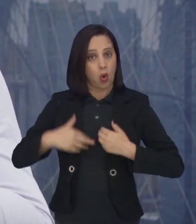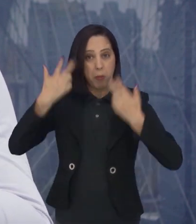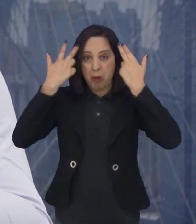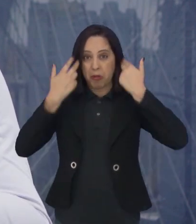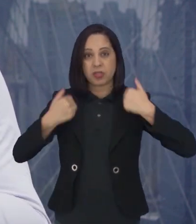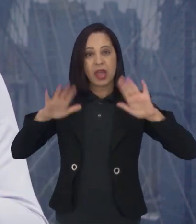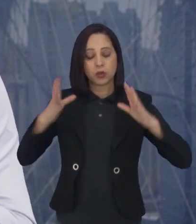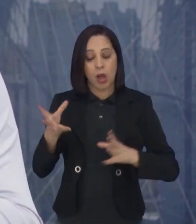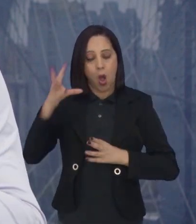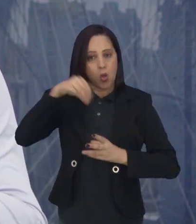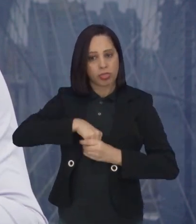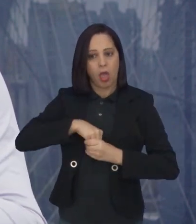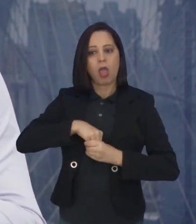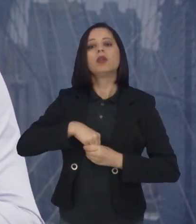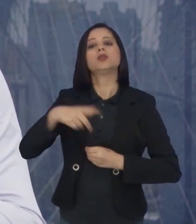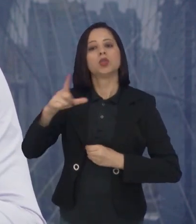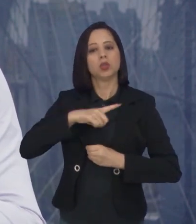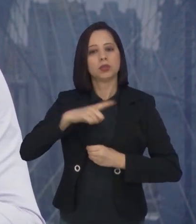endocannabinoides.